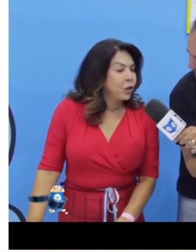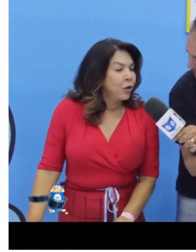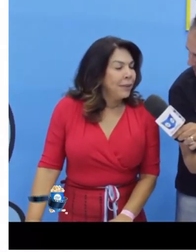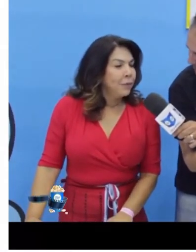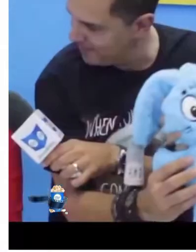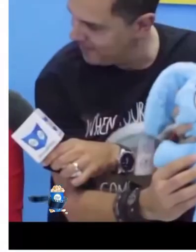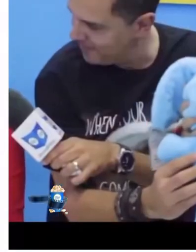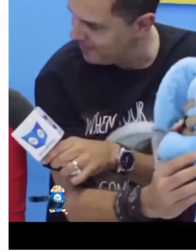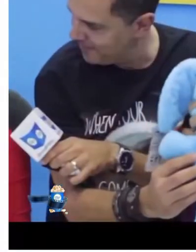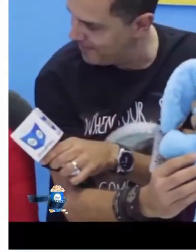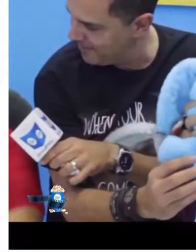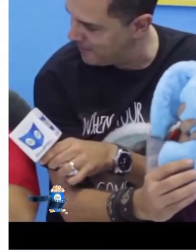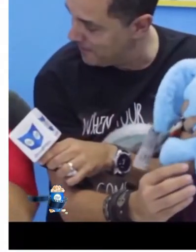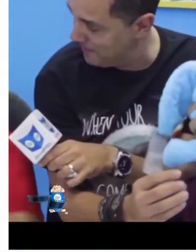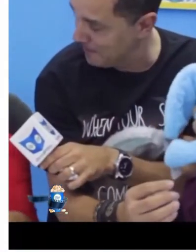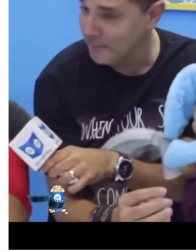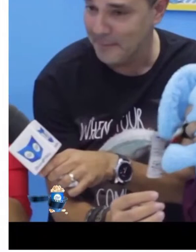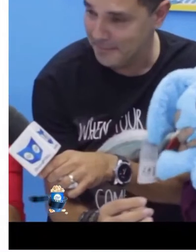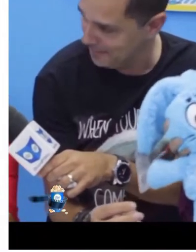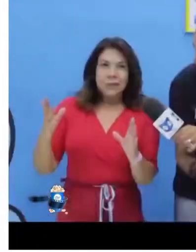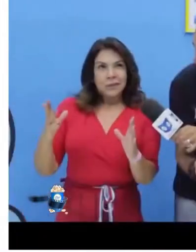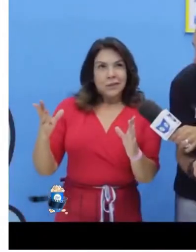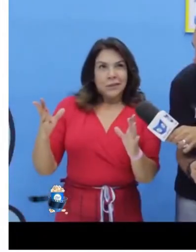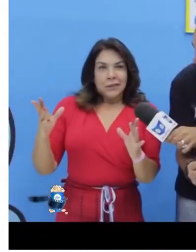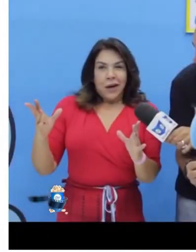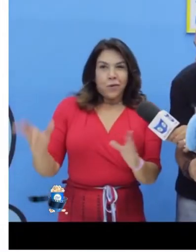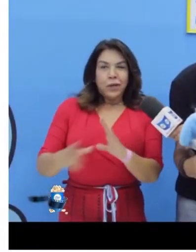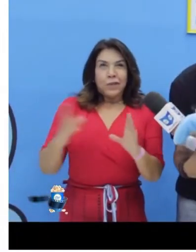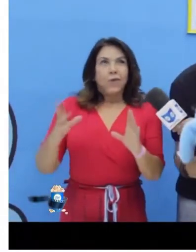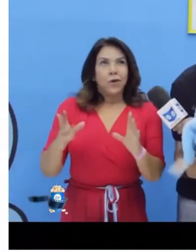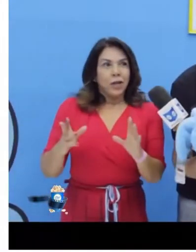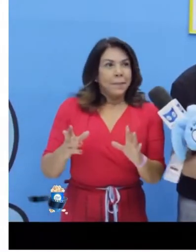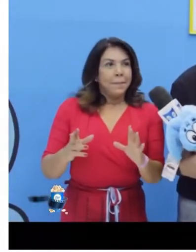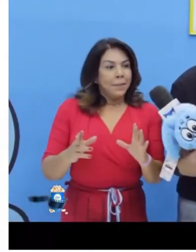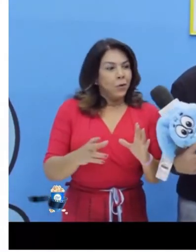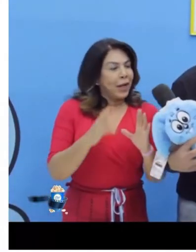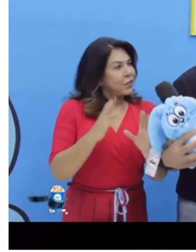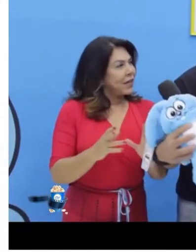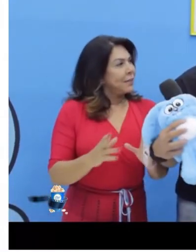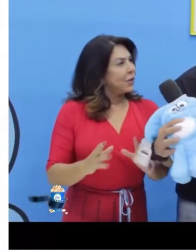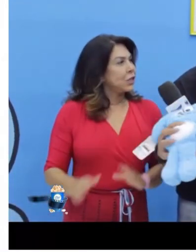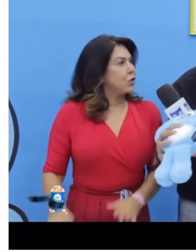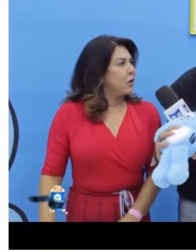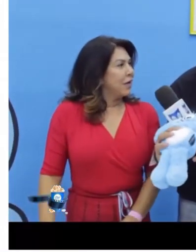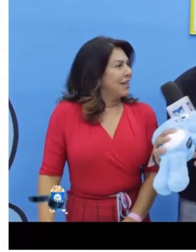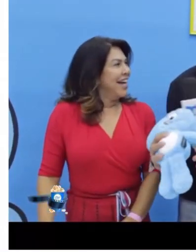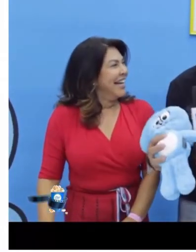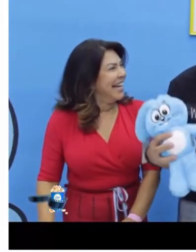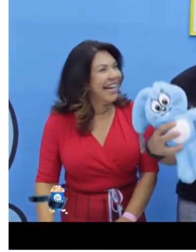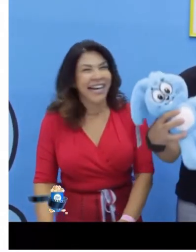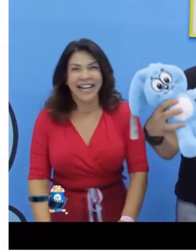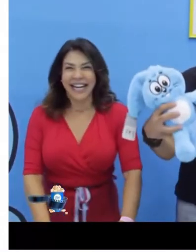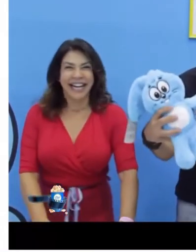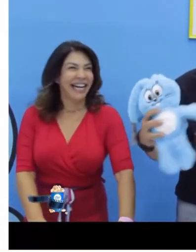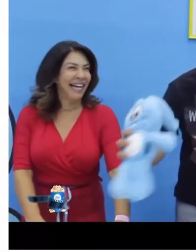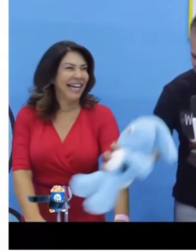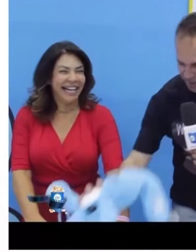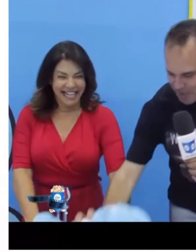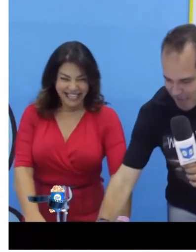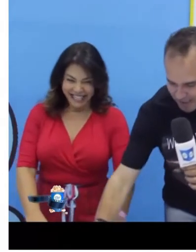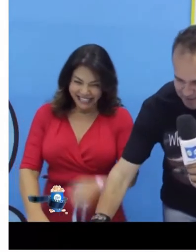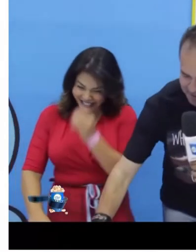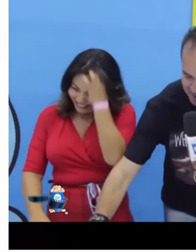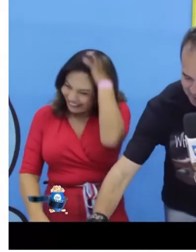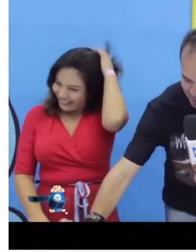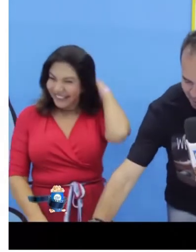Mas eu acho que toda mulher, quando tem algum nervoso, o que ela tiver na mão, ela joga. Mas é bonitinho esse